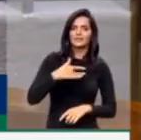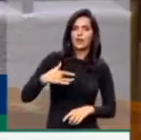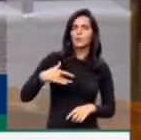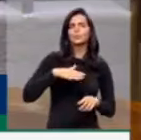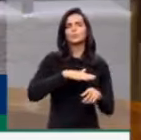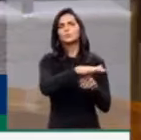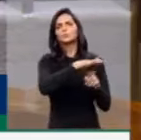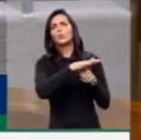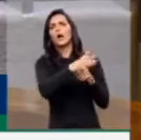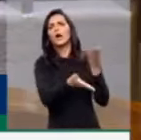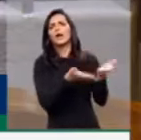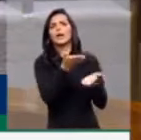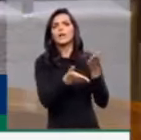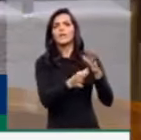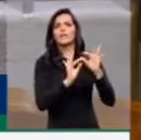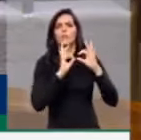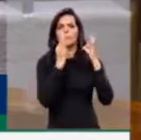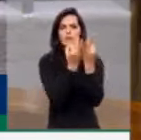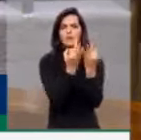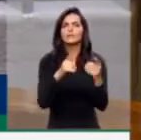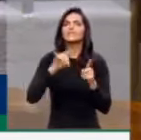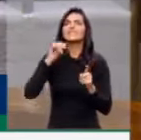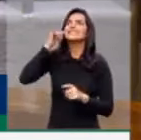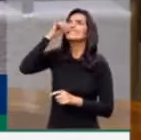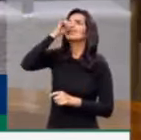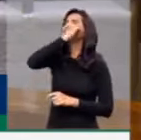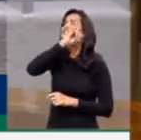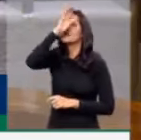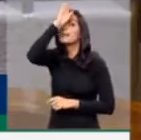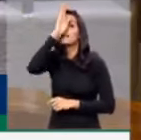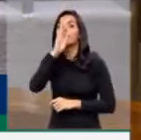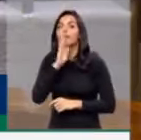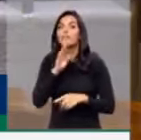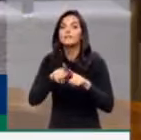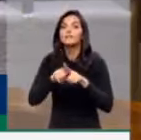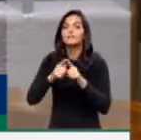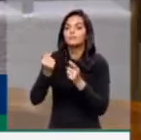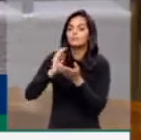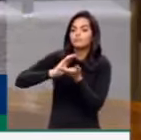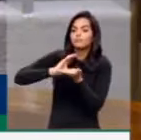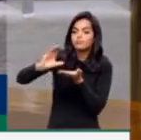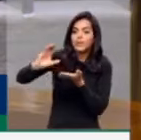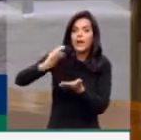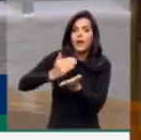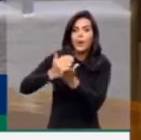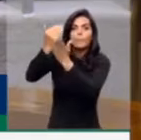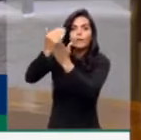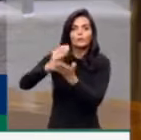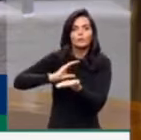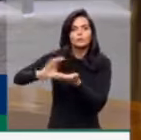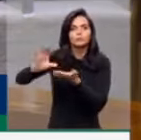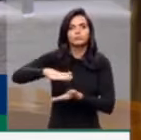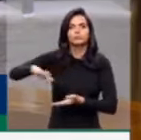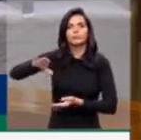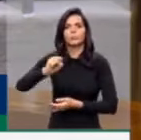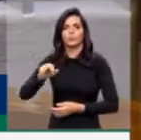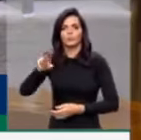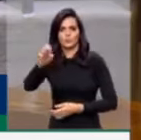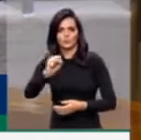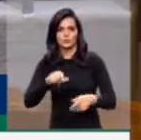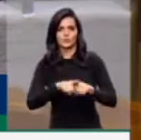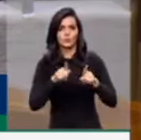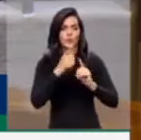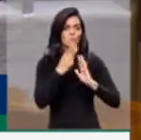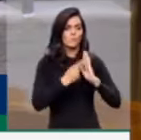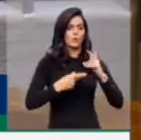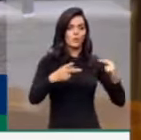lembra do tratamento dentário gratuito, das verbas que foram aumentadas para o SUS, dos médicos, dos mais médicos que vieram com